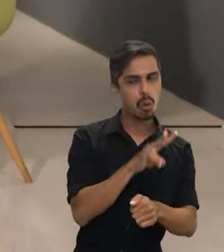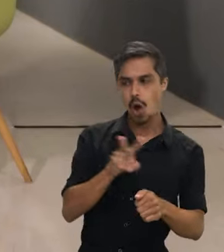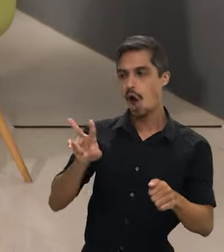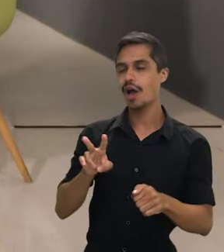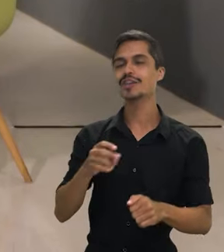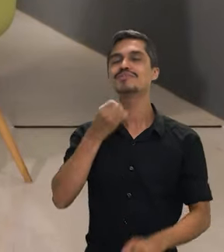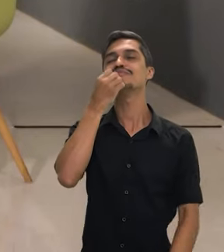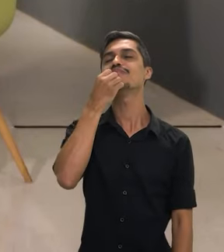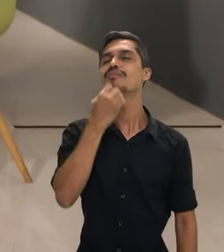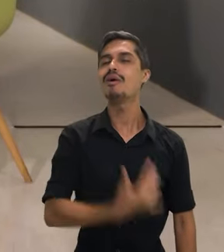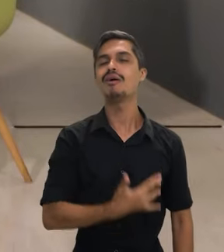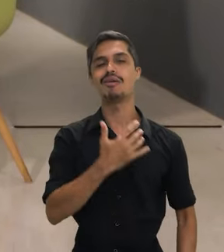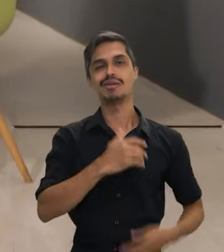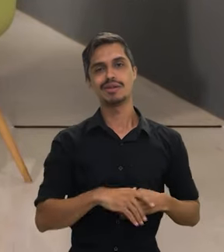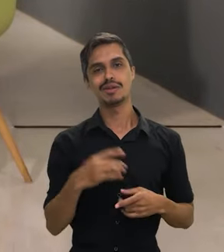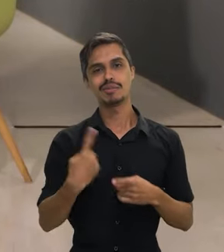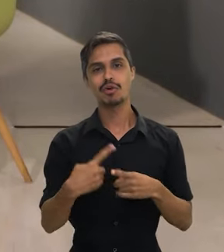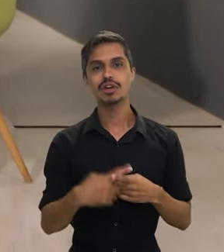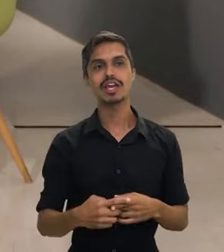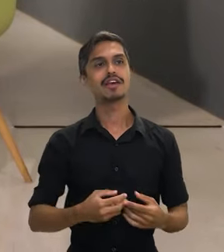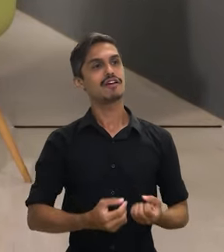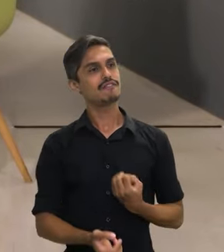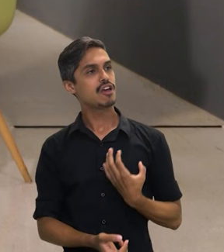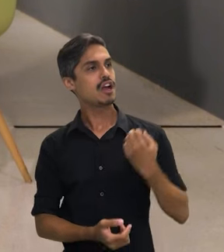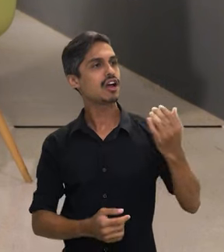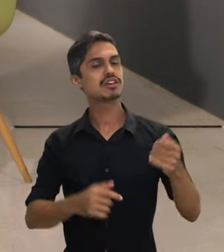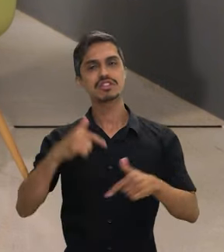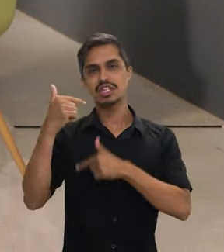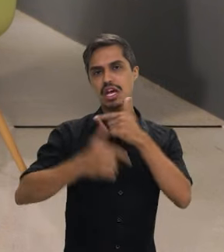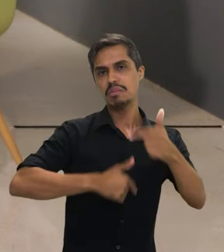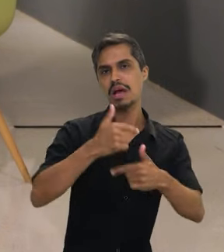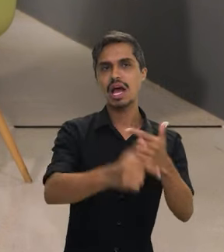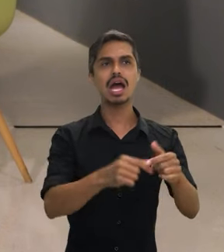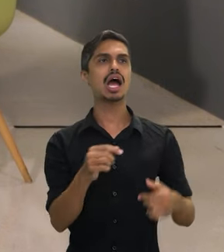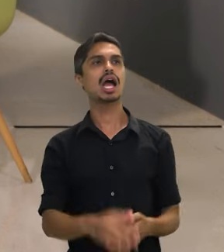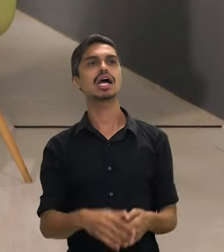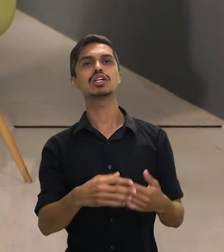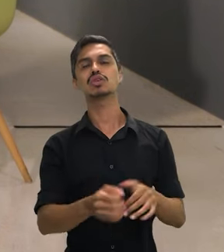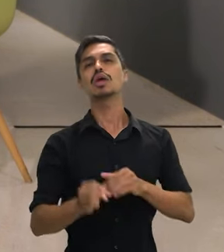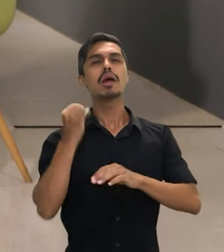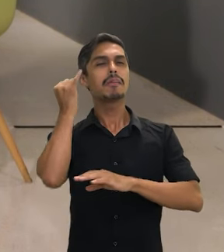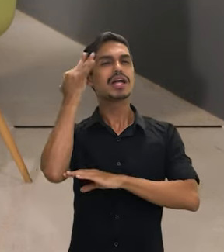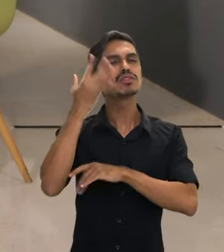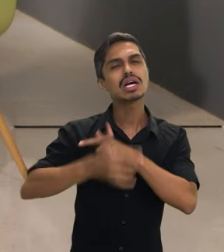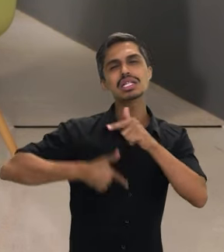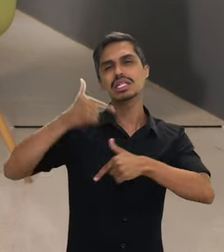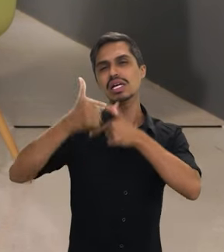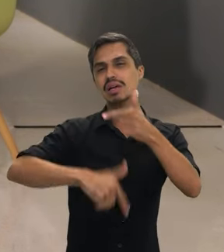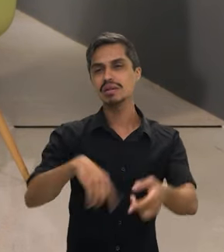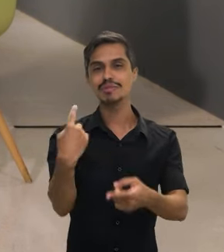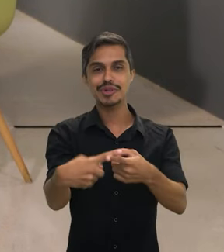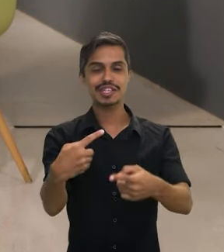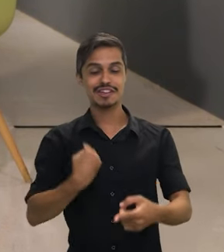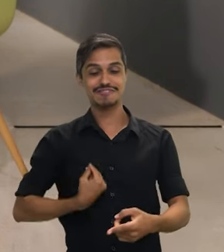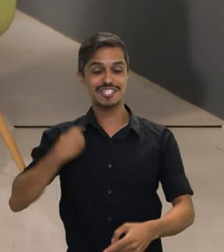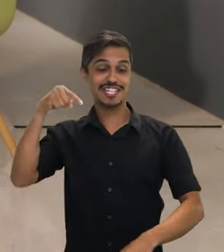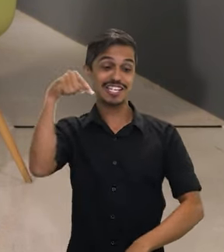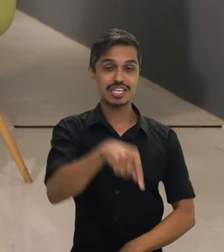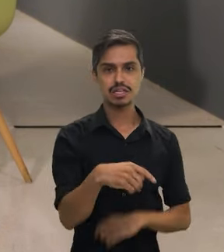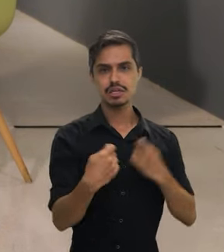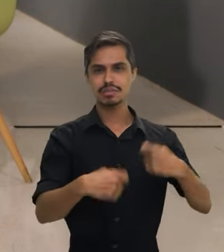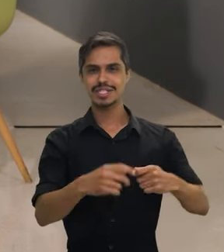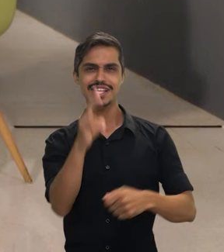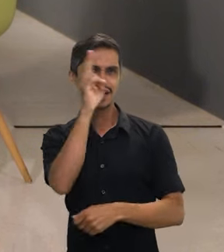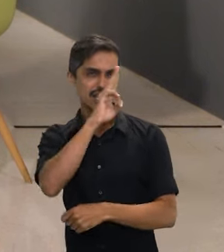digo, valeu a pena cada viagem, cada trabalho feito, cada noite mal dormida, porque para estar nesse lugar aqui a gente precisa